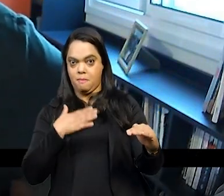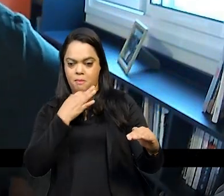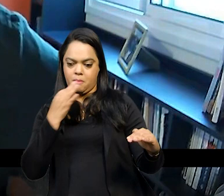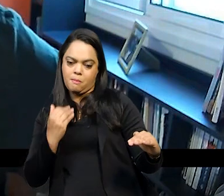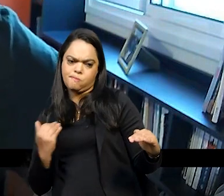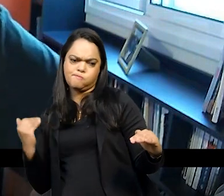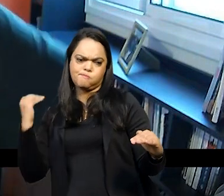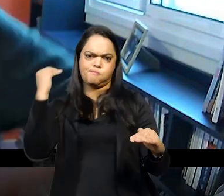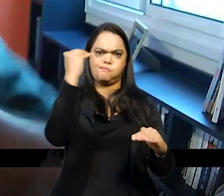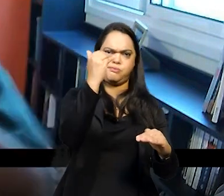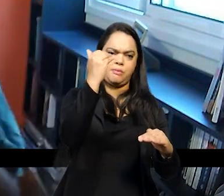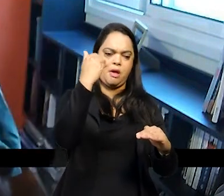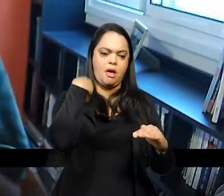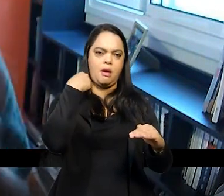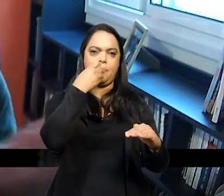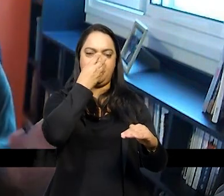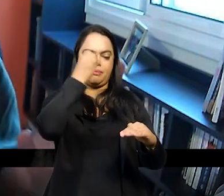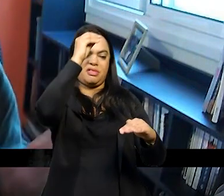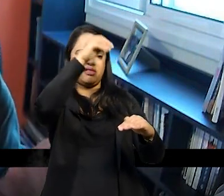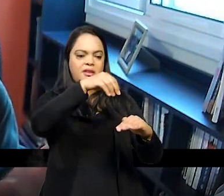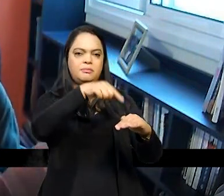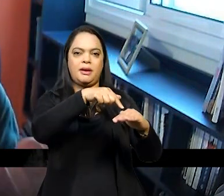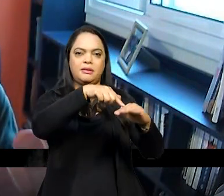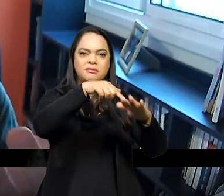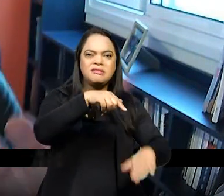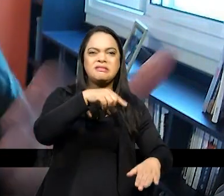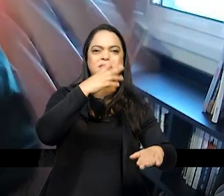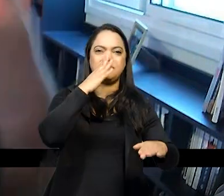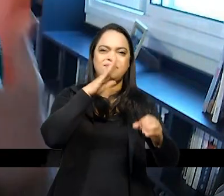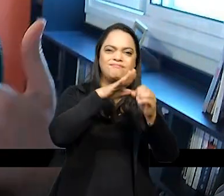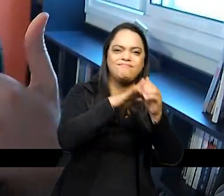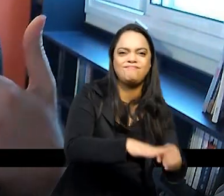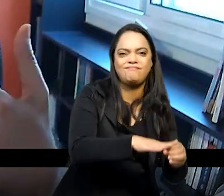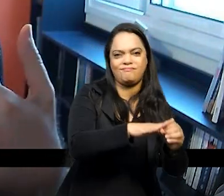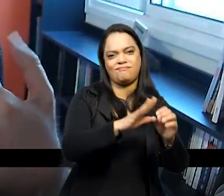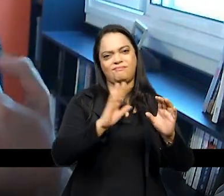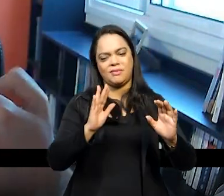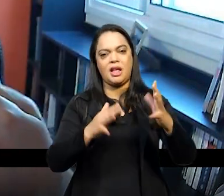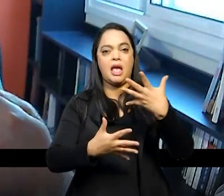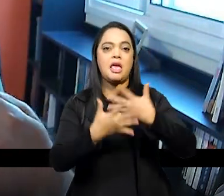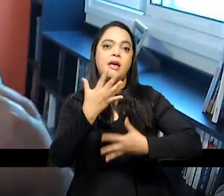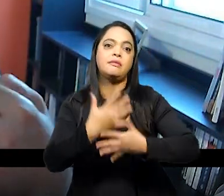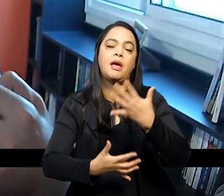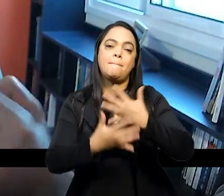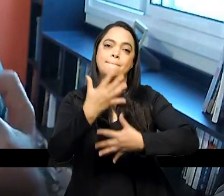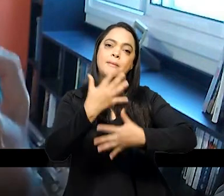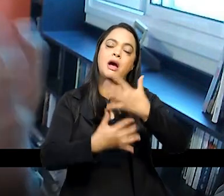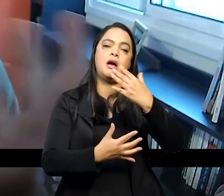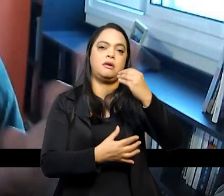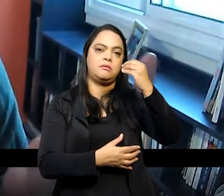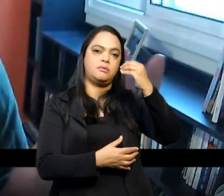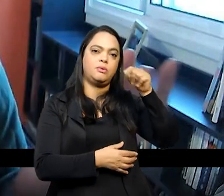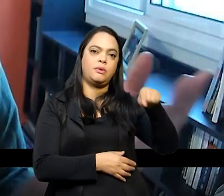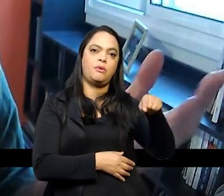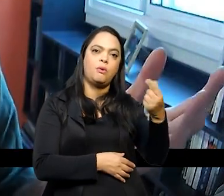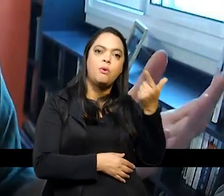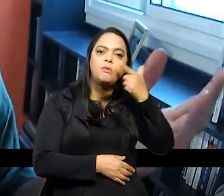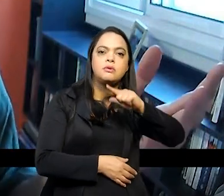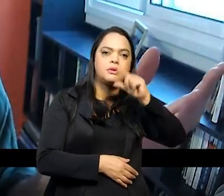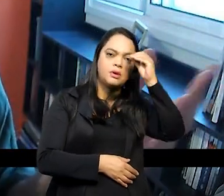outra ponta dessa cadeia e a ênfase excessiva na produção do conhecimento ela também é